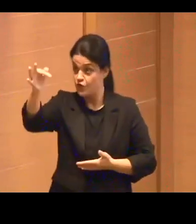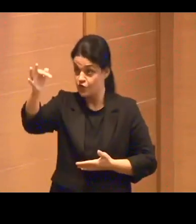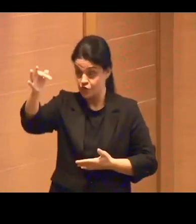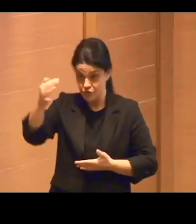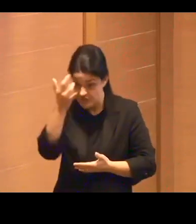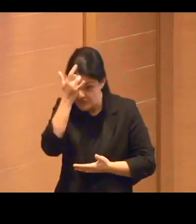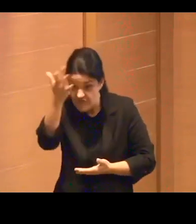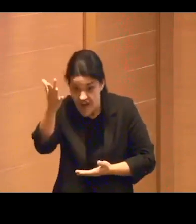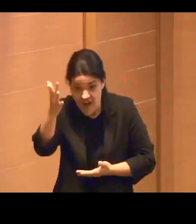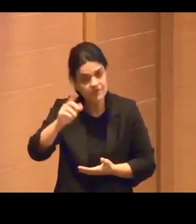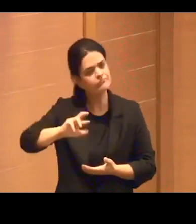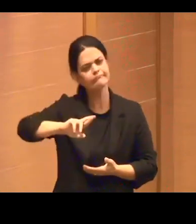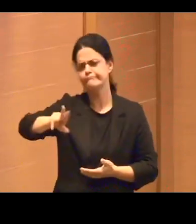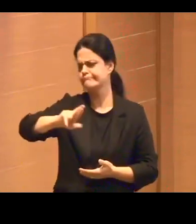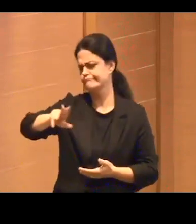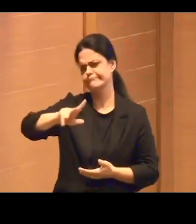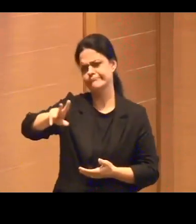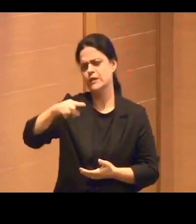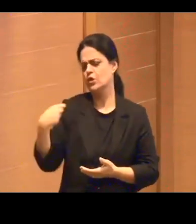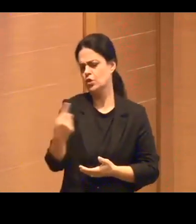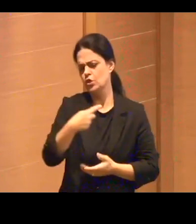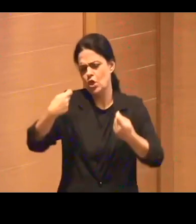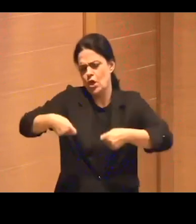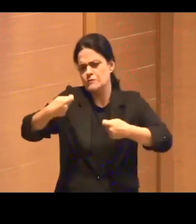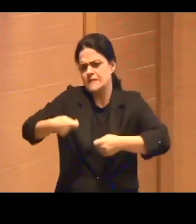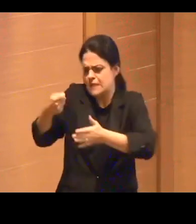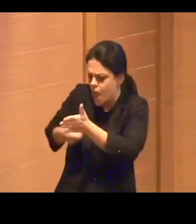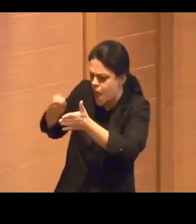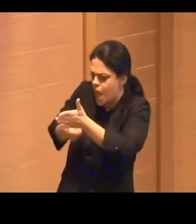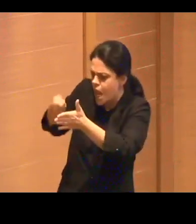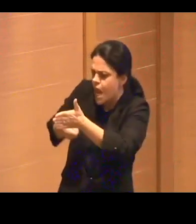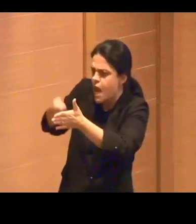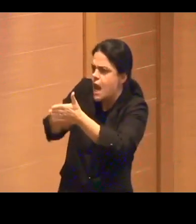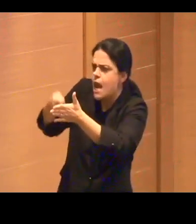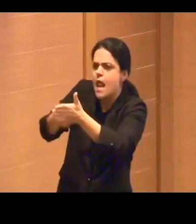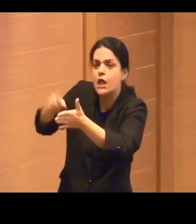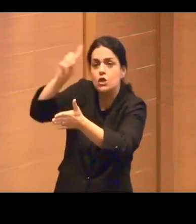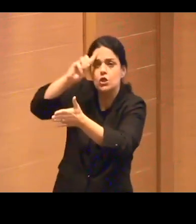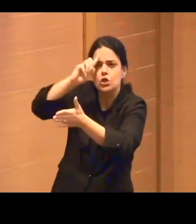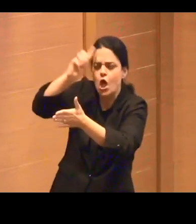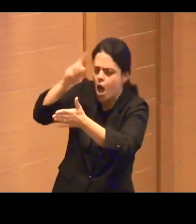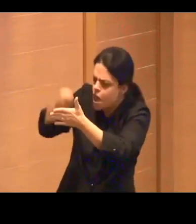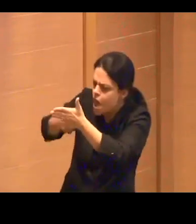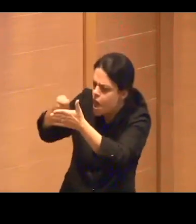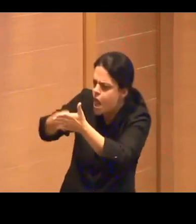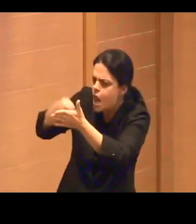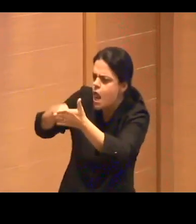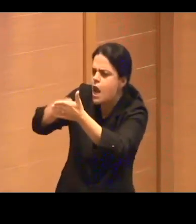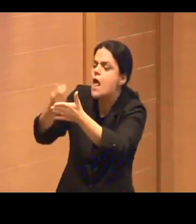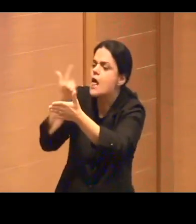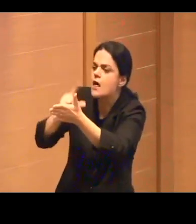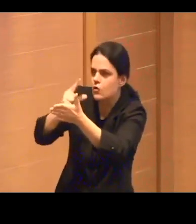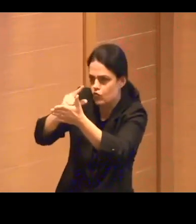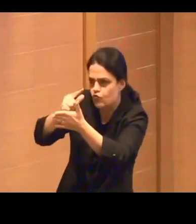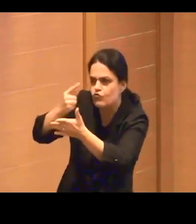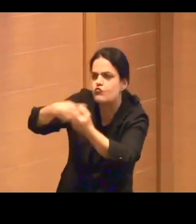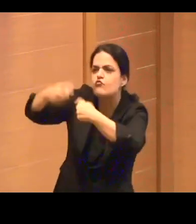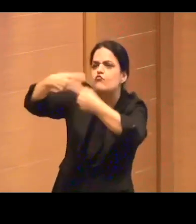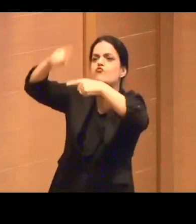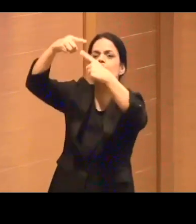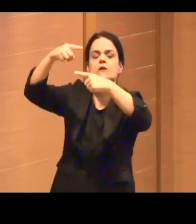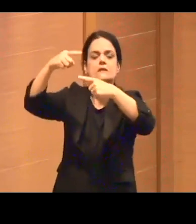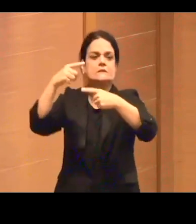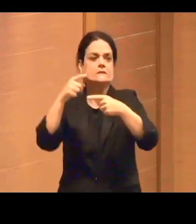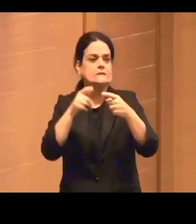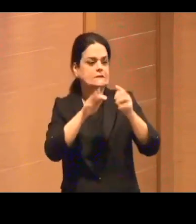Esse futuro é algo que tem que ser construído por nós cotidianamente. Muito obrigado, desculpe, eu tenho certeza que eu passei do